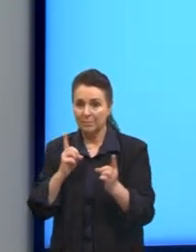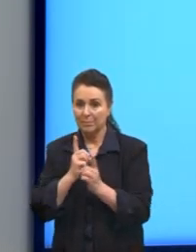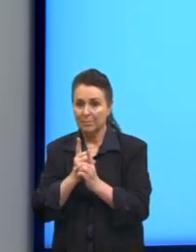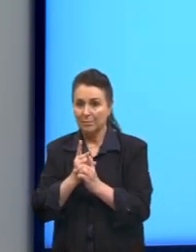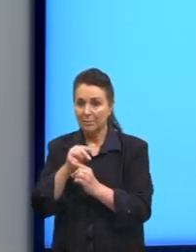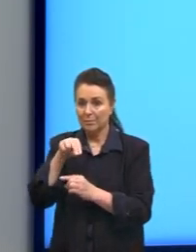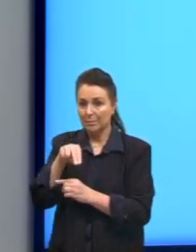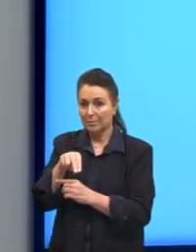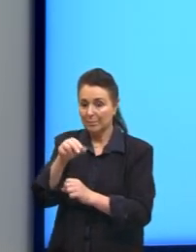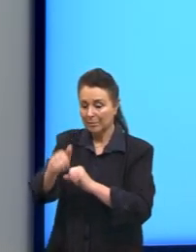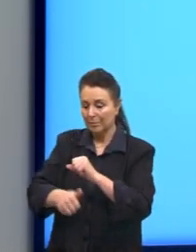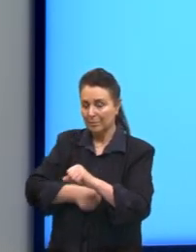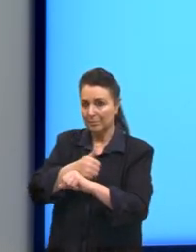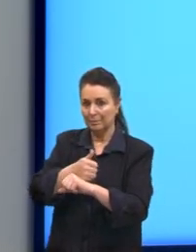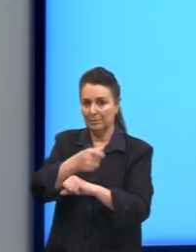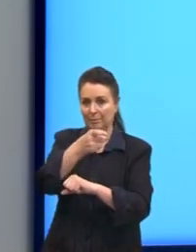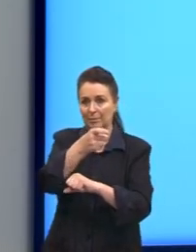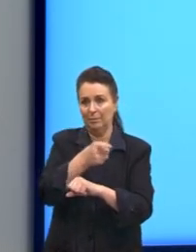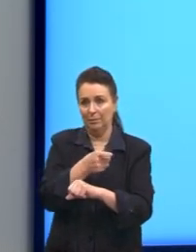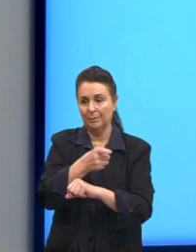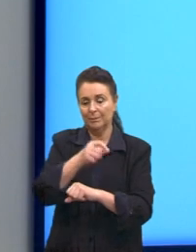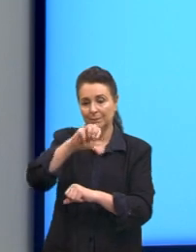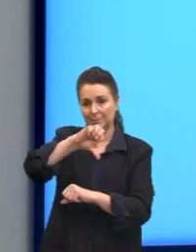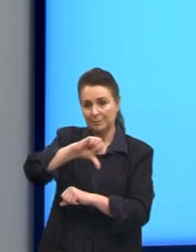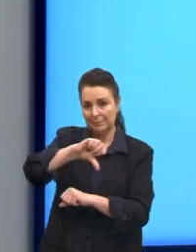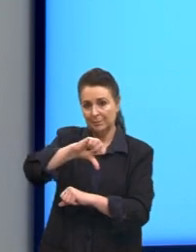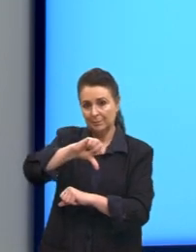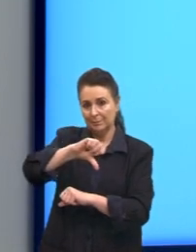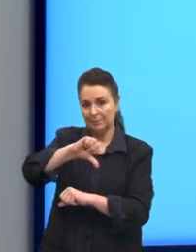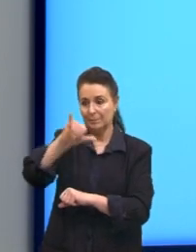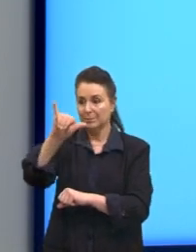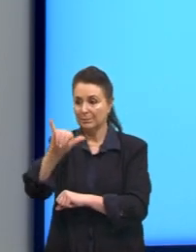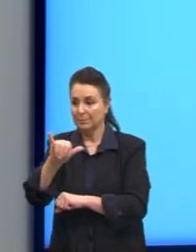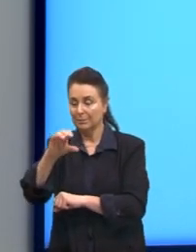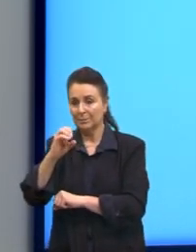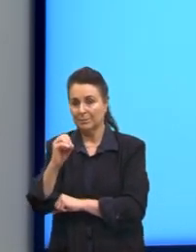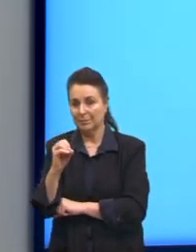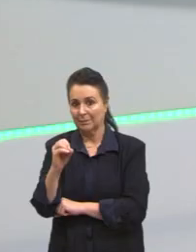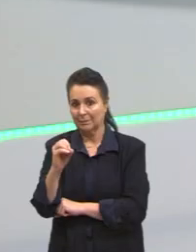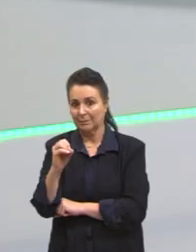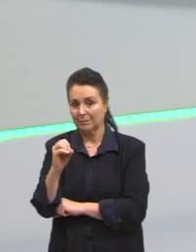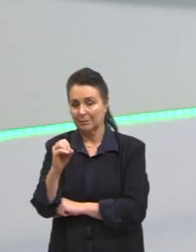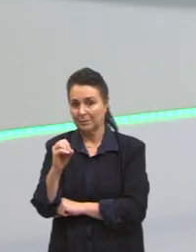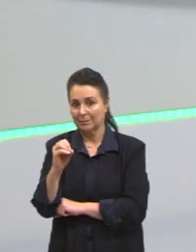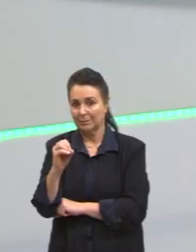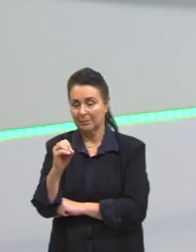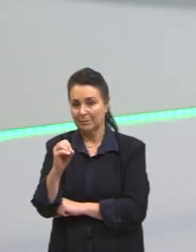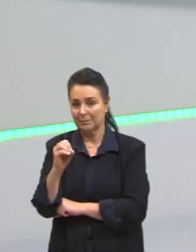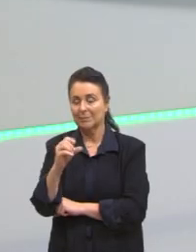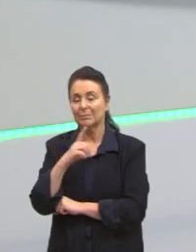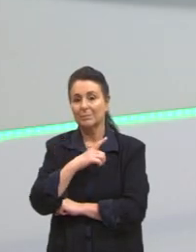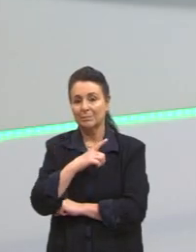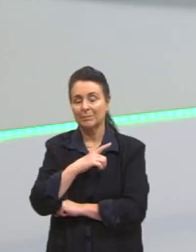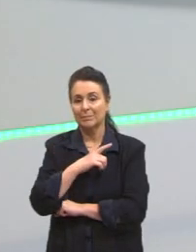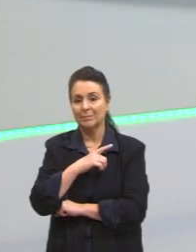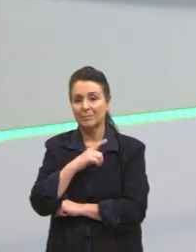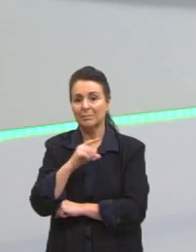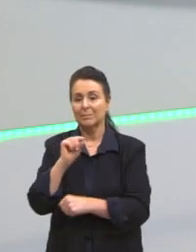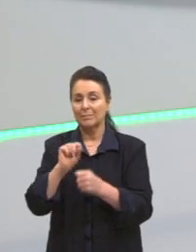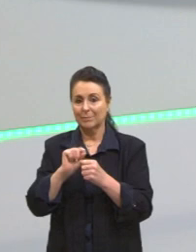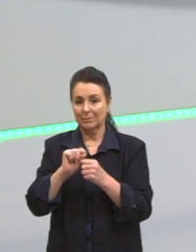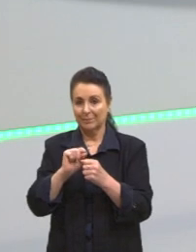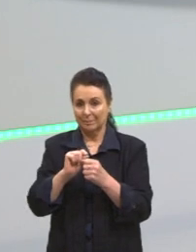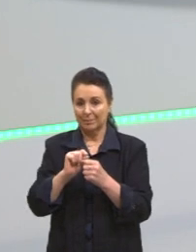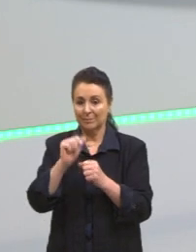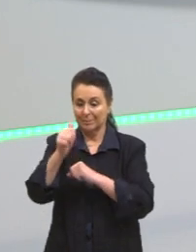nós vamos substituir o x por 9 e o y por 0. Aí, nós teríamos, então, fazendo já